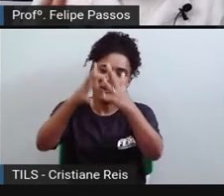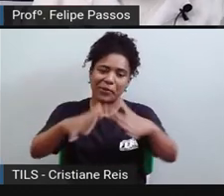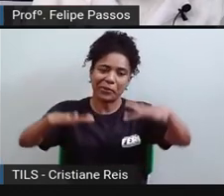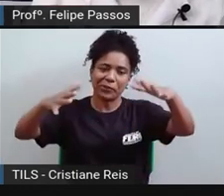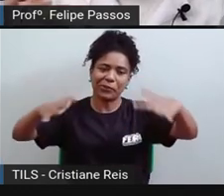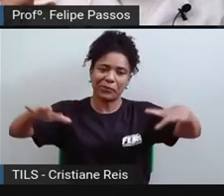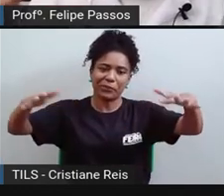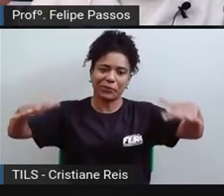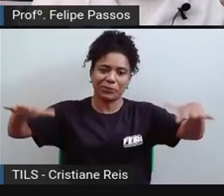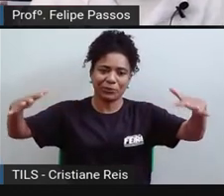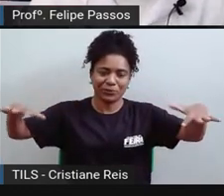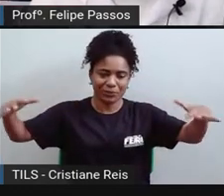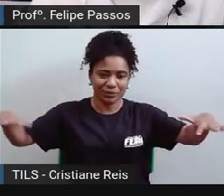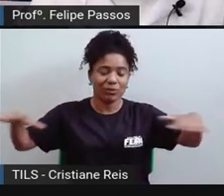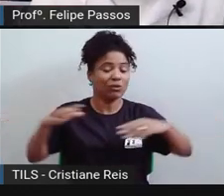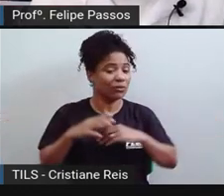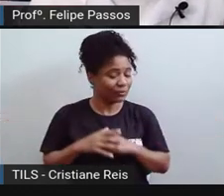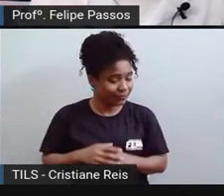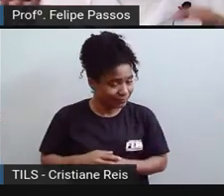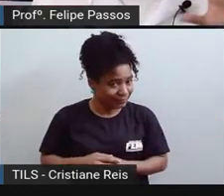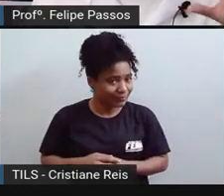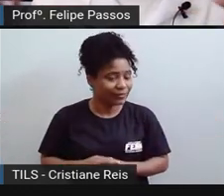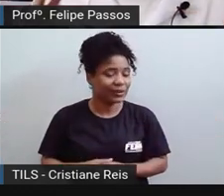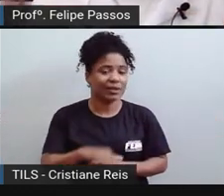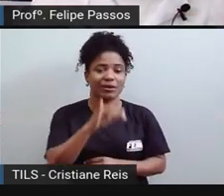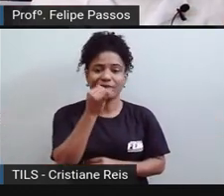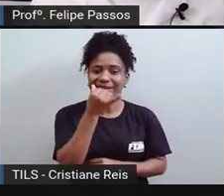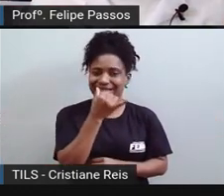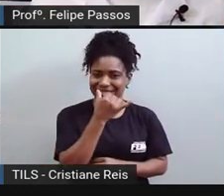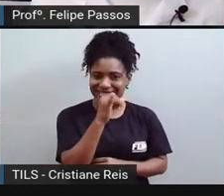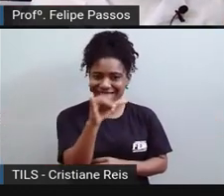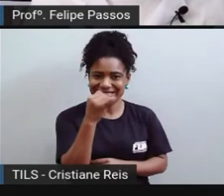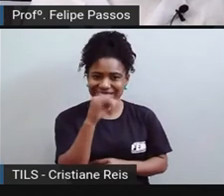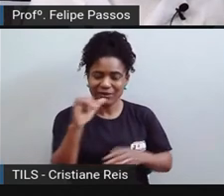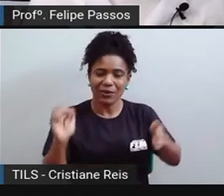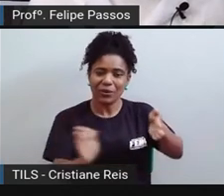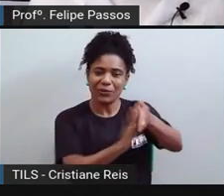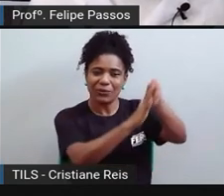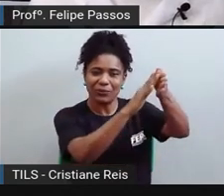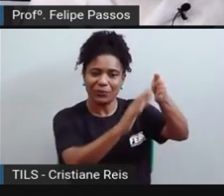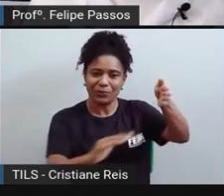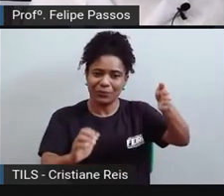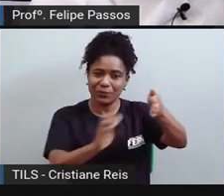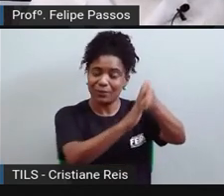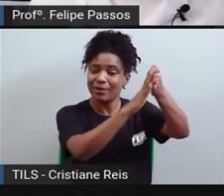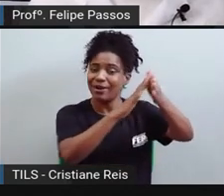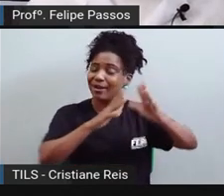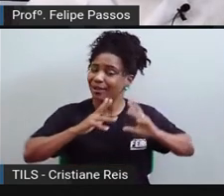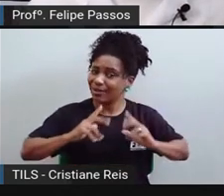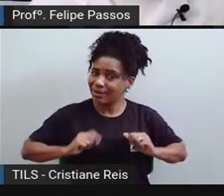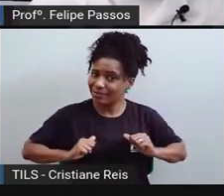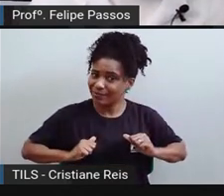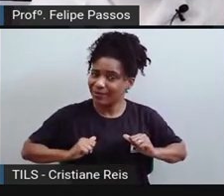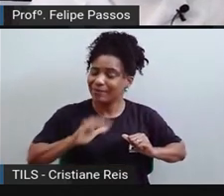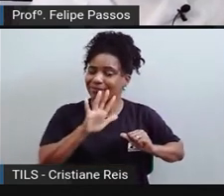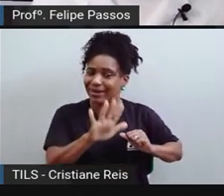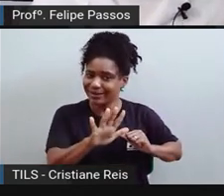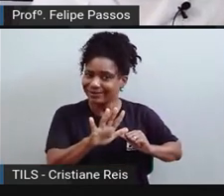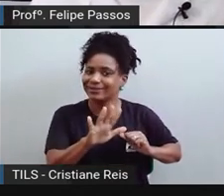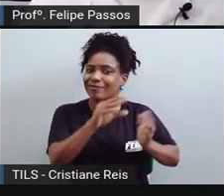Então, a hidrelétrica é uma energia limpa, porém com várias ressalvas. A energia nuclear,